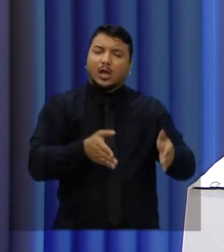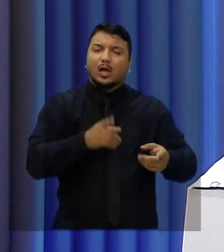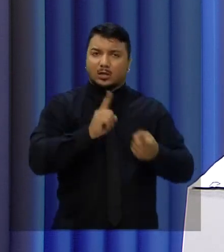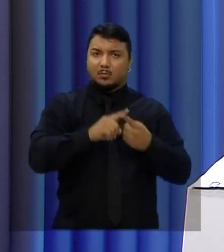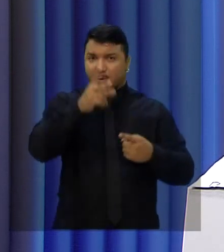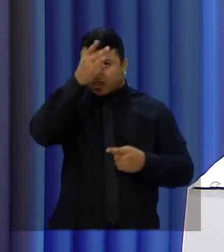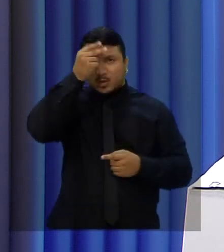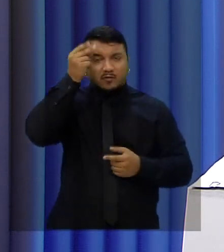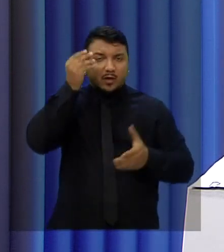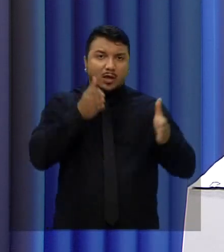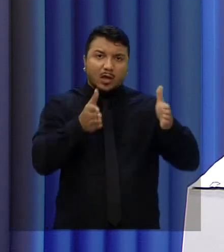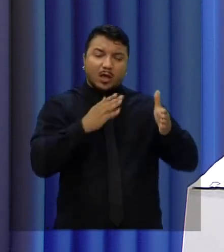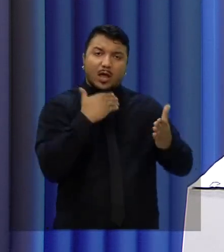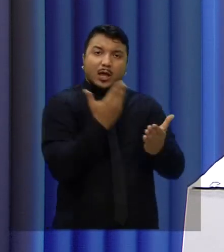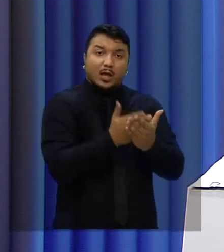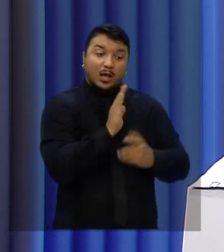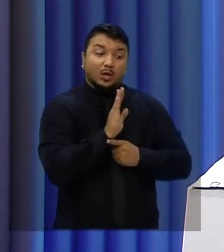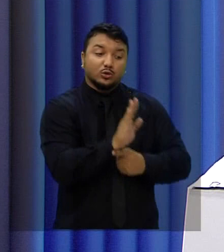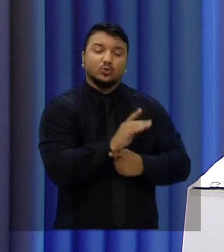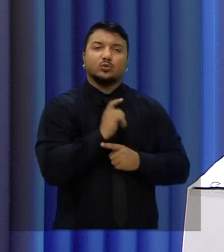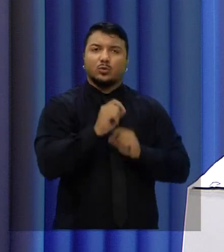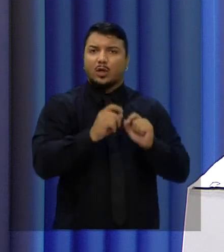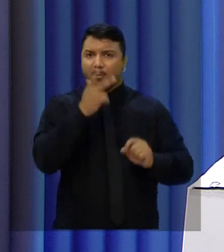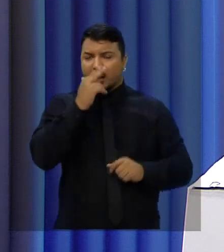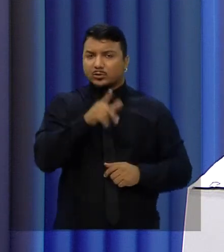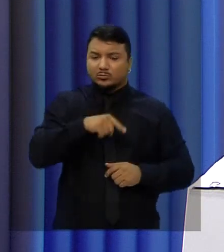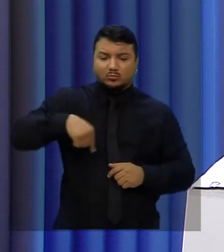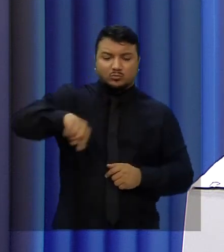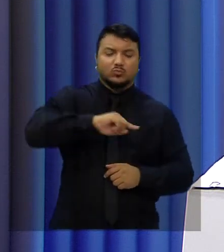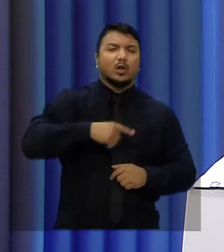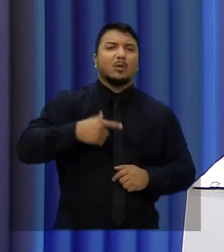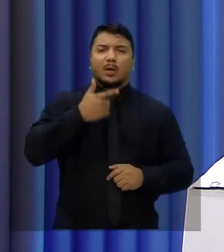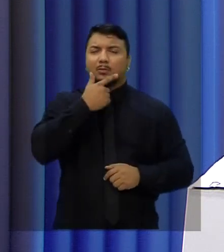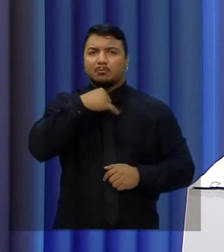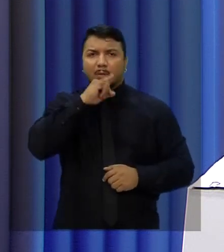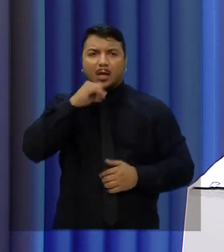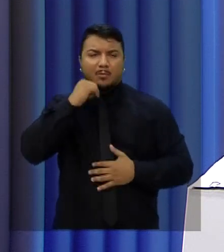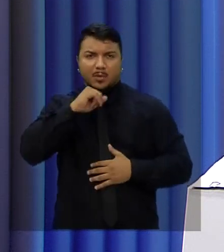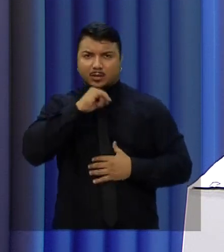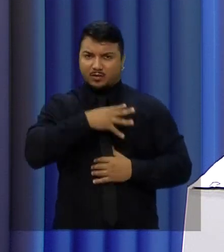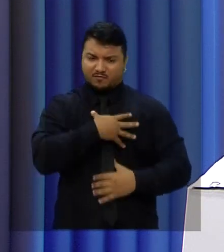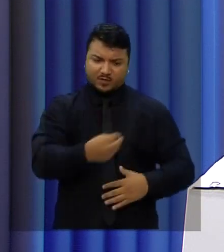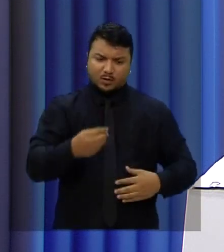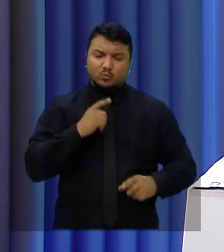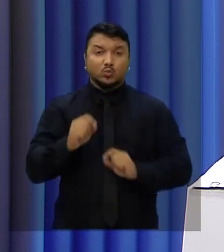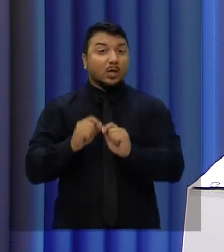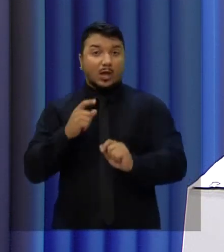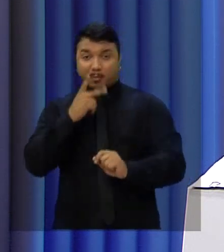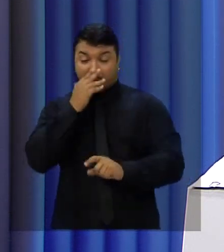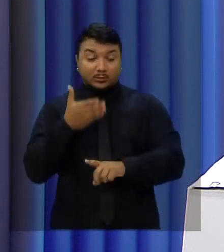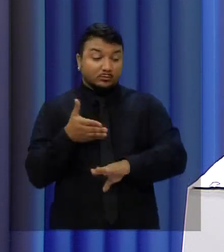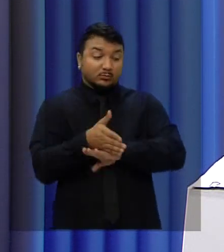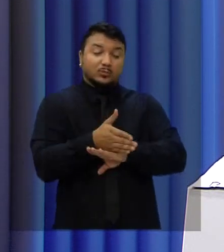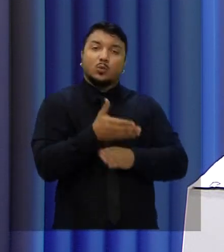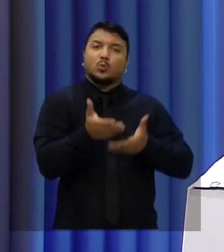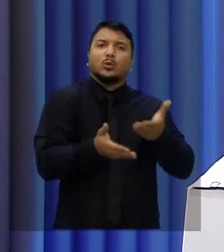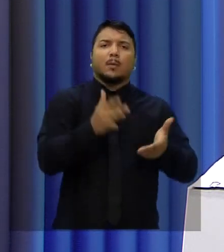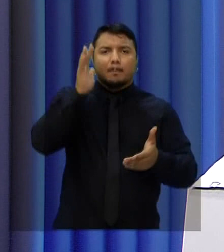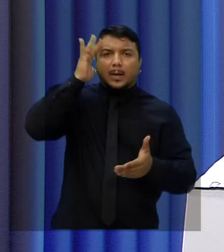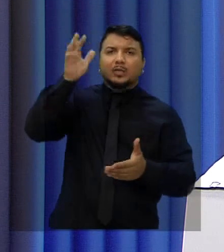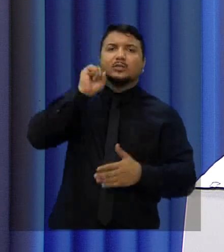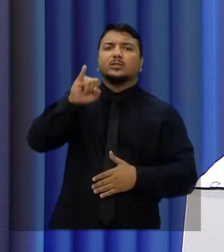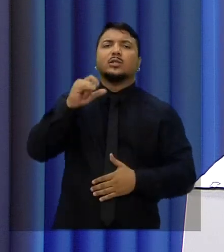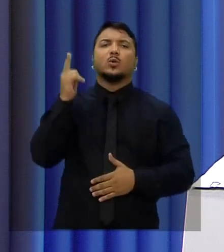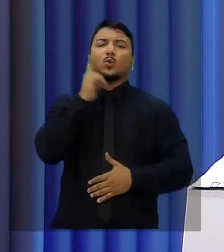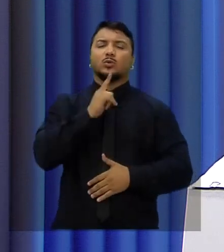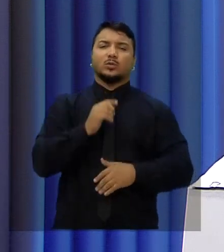prefeito de Fortaleza, ajudar aos irmãos e irmãs, pais e irmãs de família a terem seus filhos atendidos aqui, imaginem se vocês